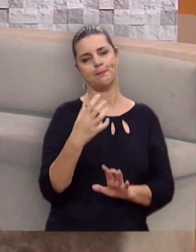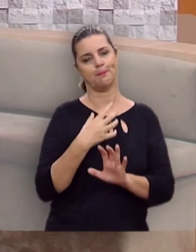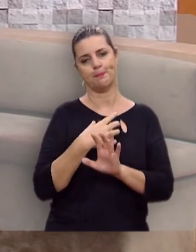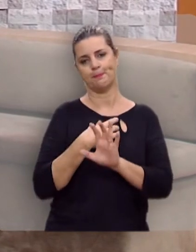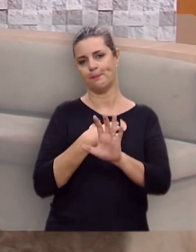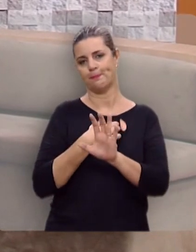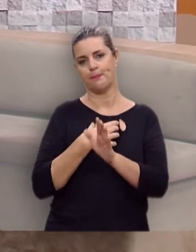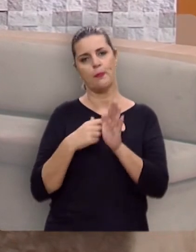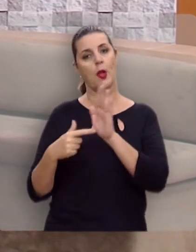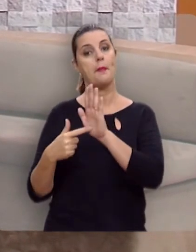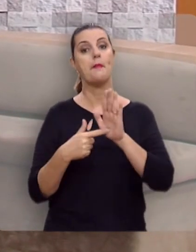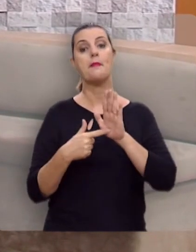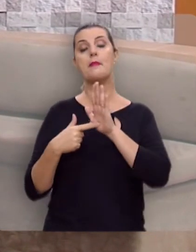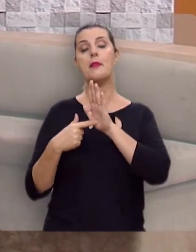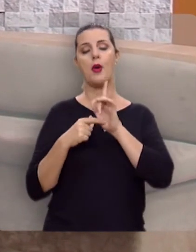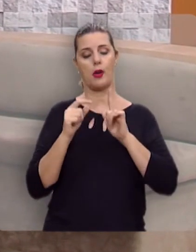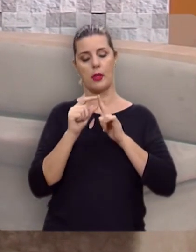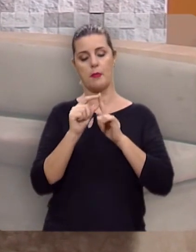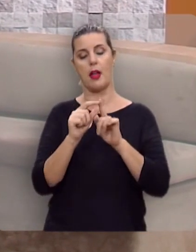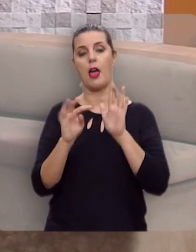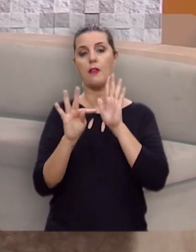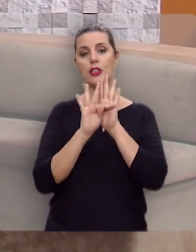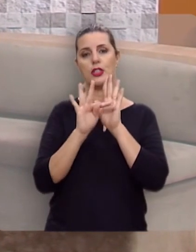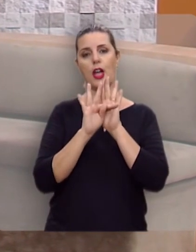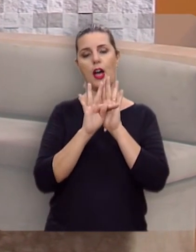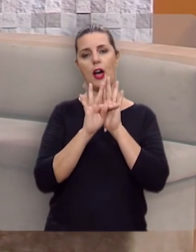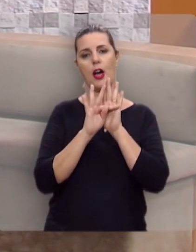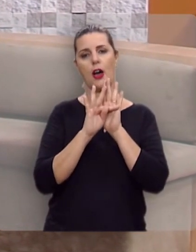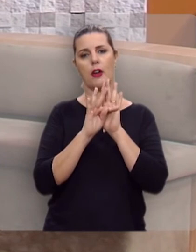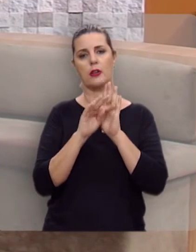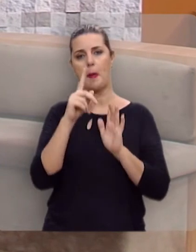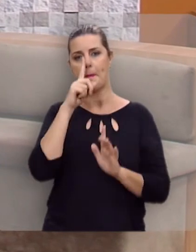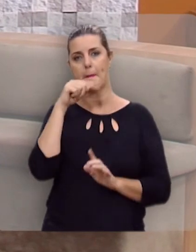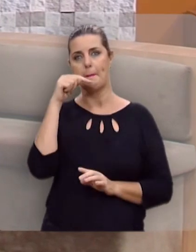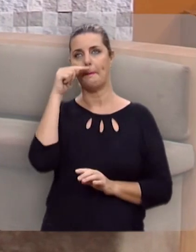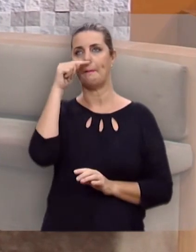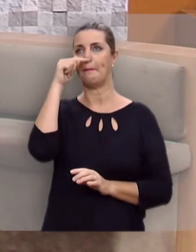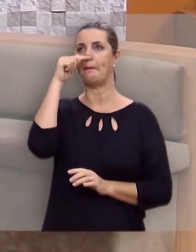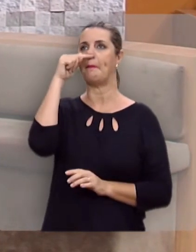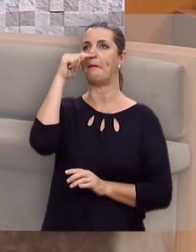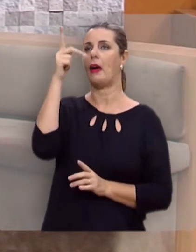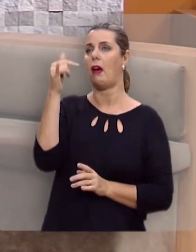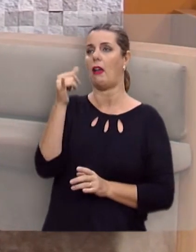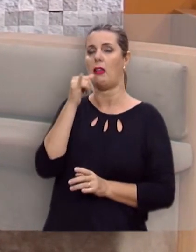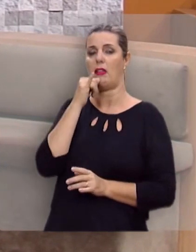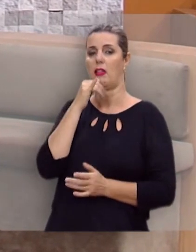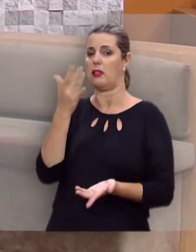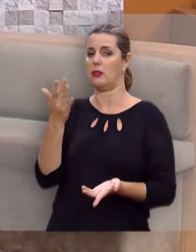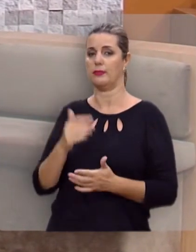está demonstrando, nas palavras de Tiago, uma arrogante jactância.